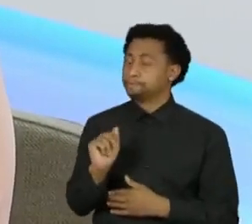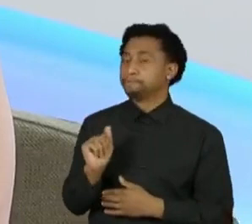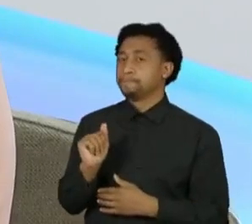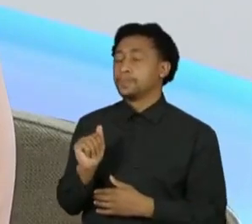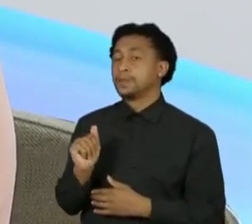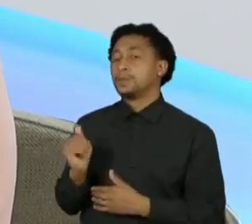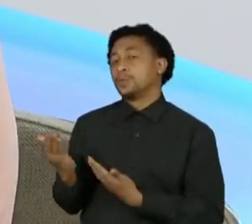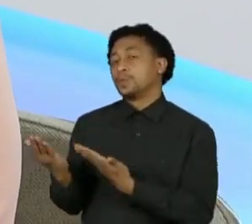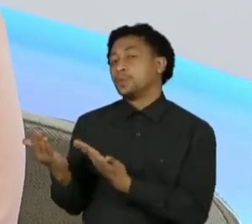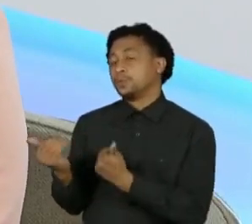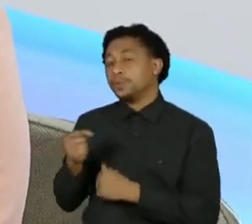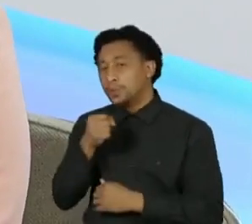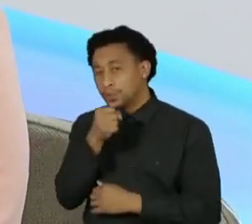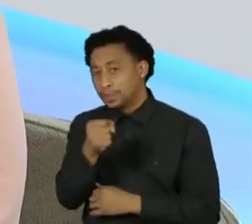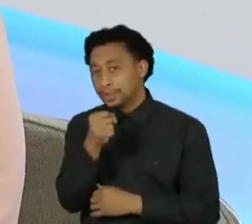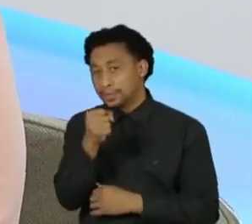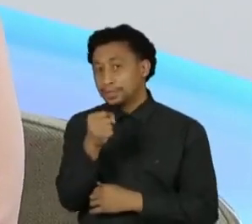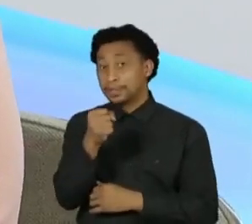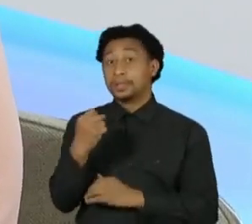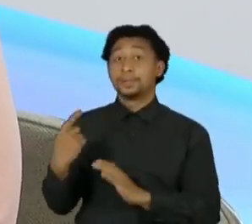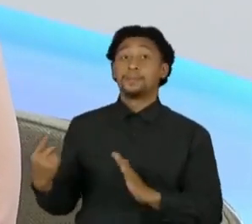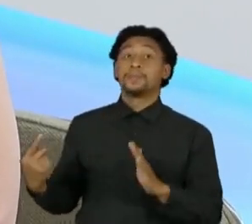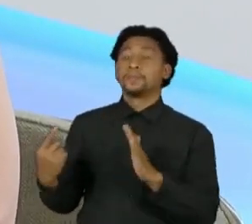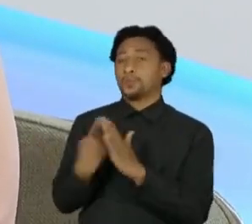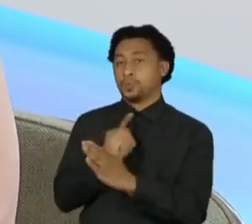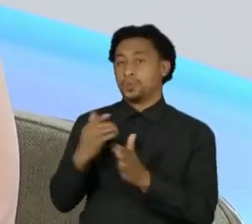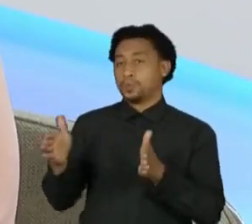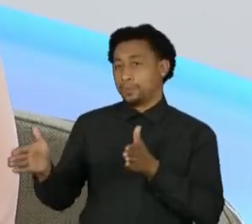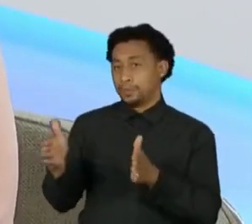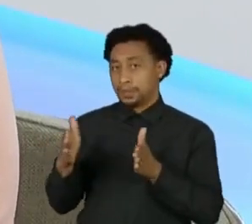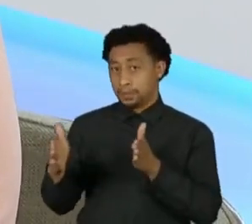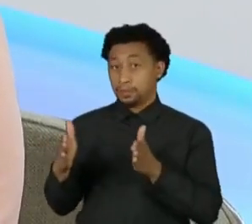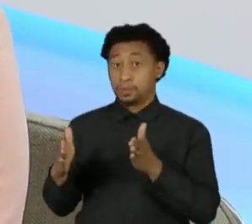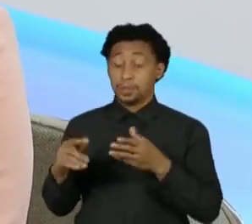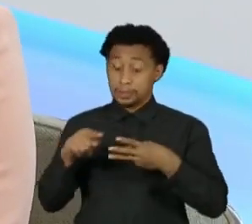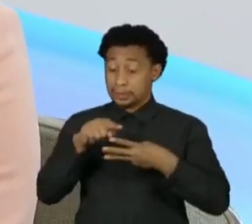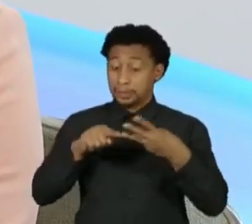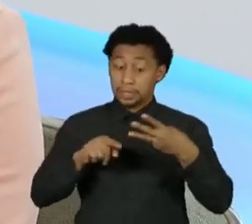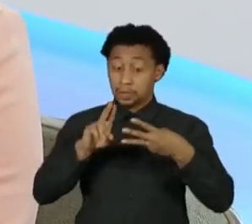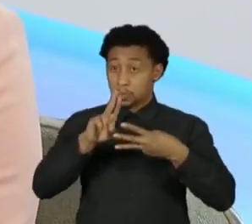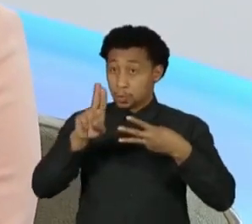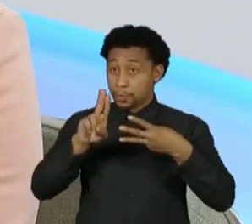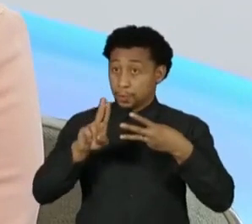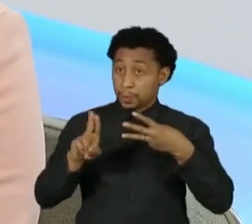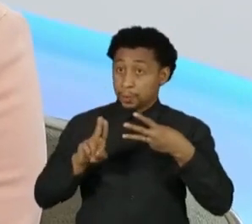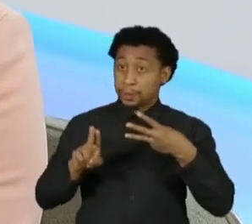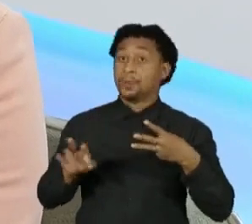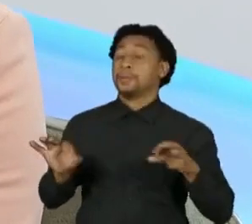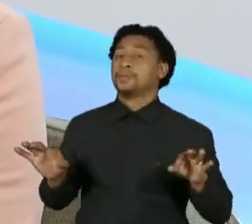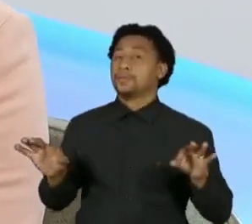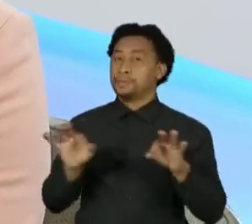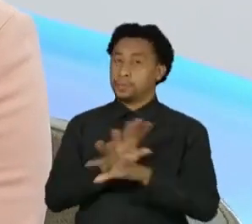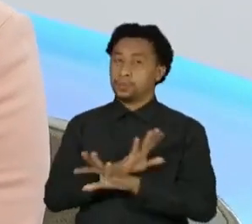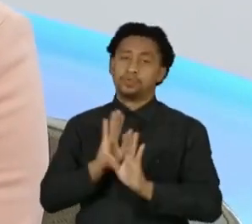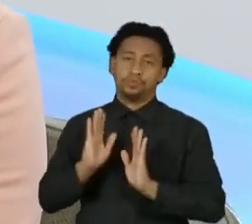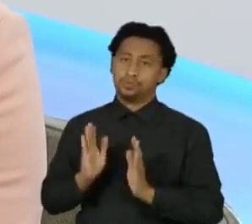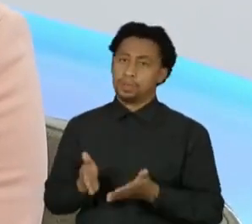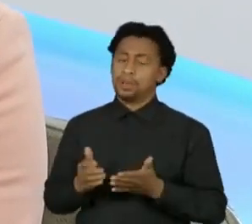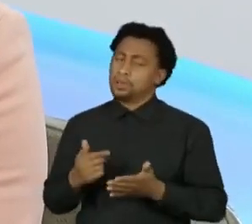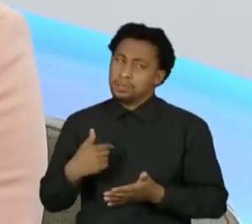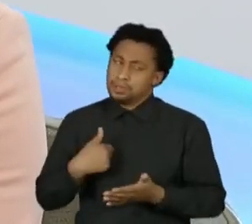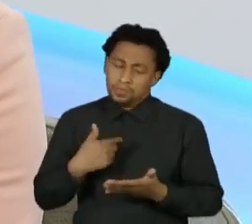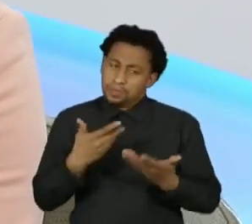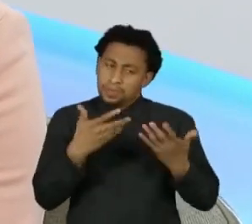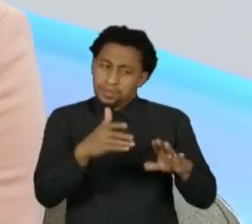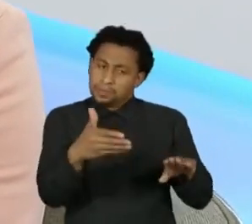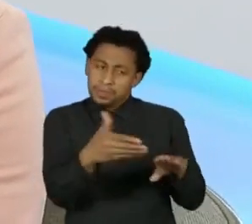e a pergunta me foi feita quando a lista tríplice já estava formada e, portanto, a minha decisão de não participar, de concorrer já estava